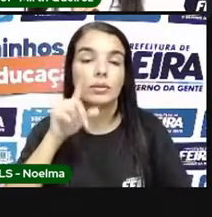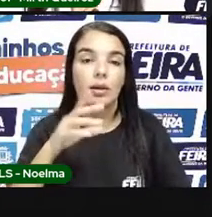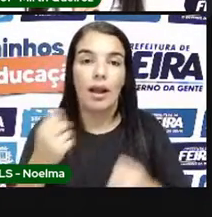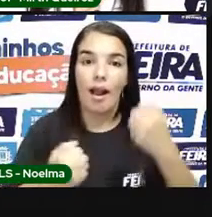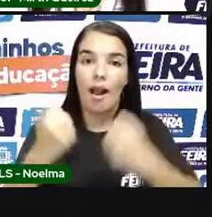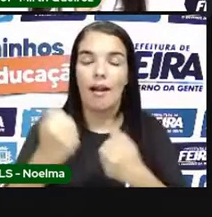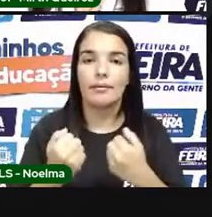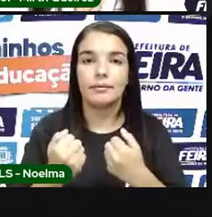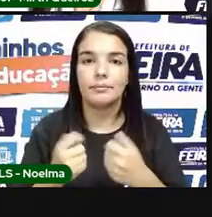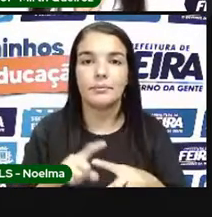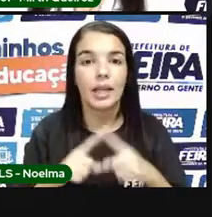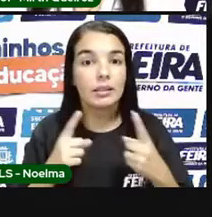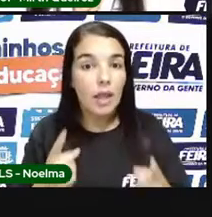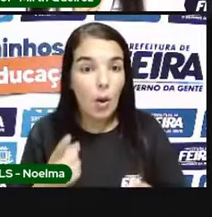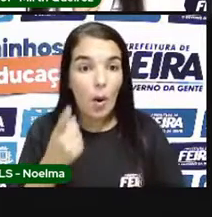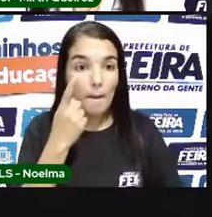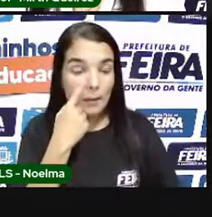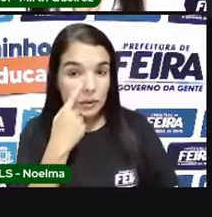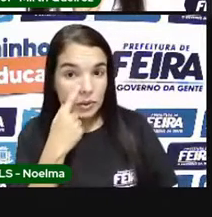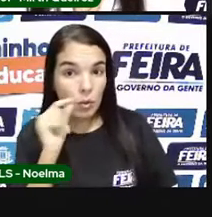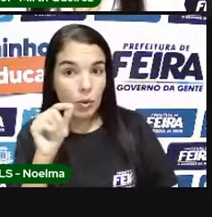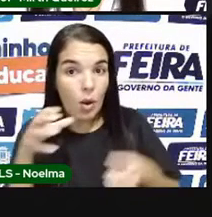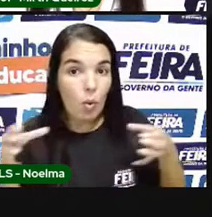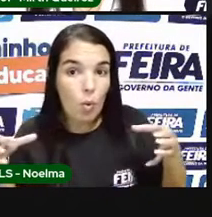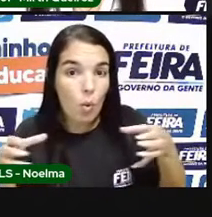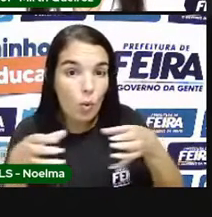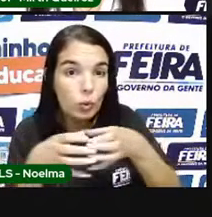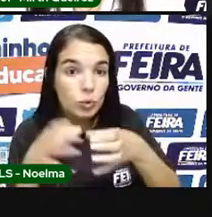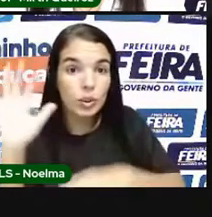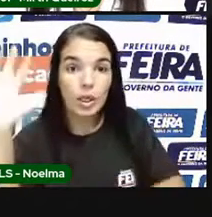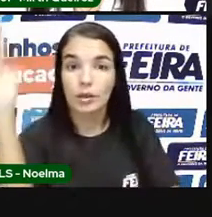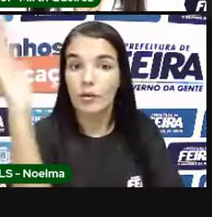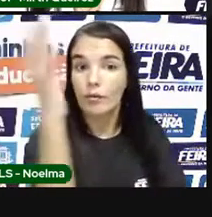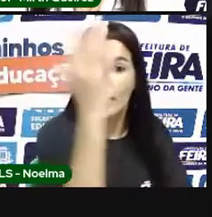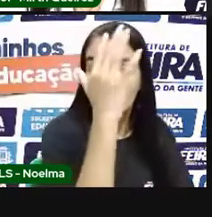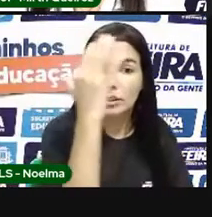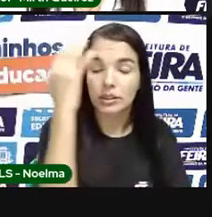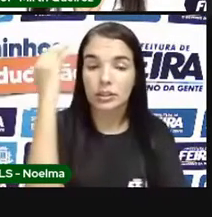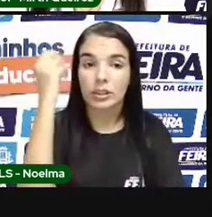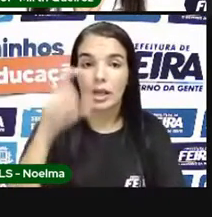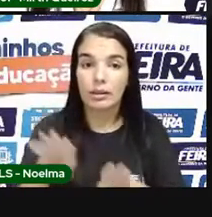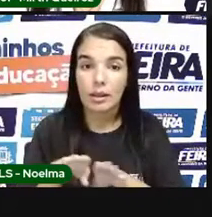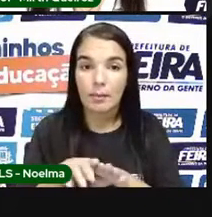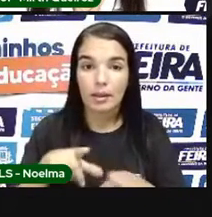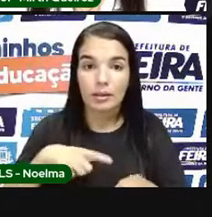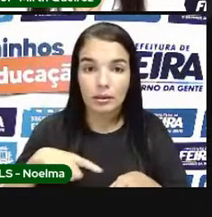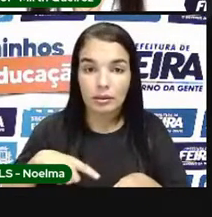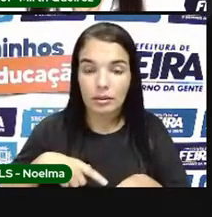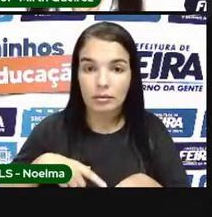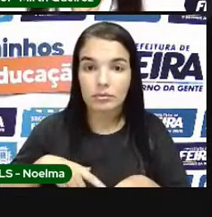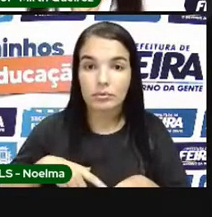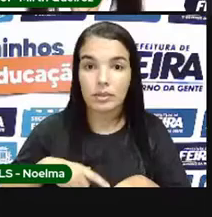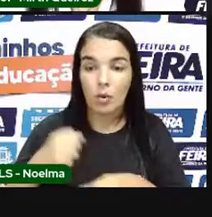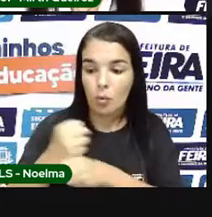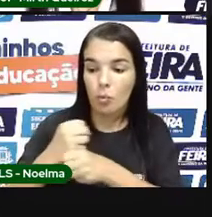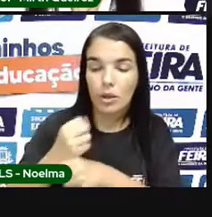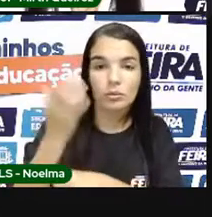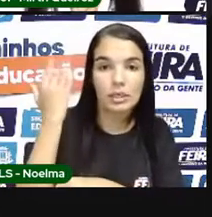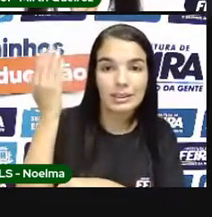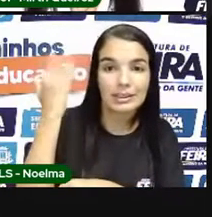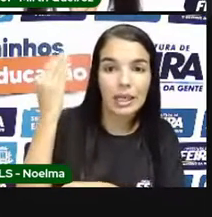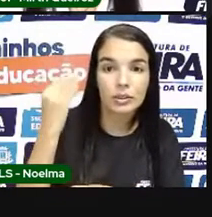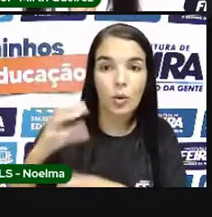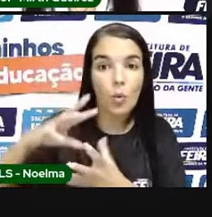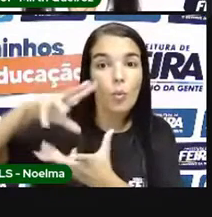Levando-se em consideração O conjunto De florestas E de plantações Nos trocos No ano passado